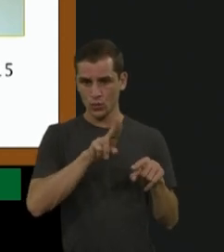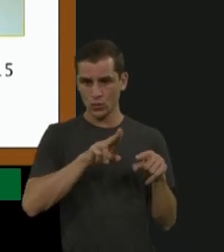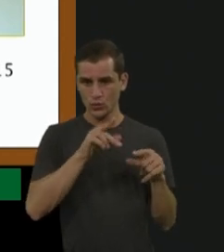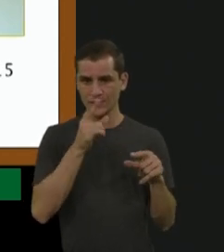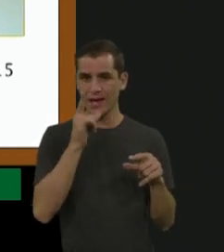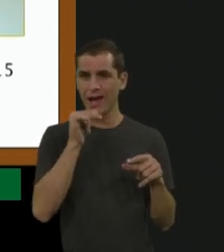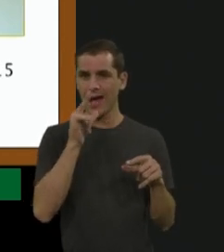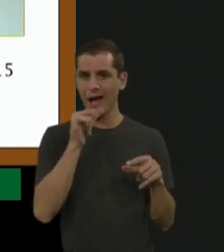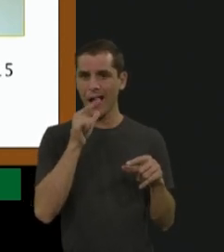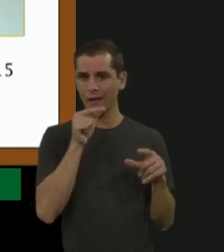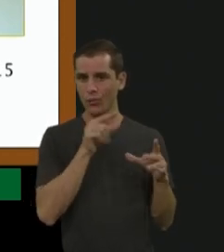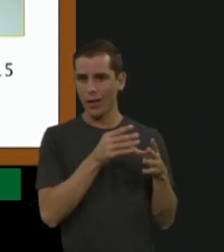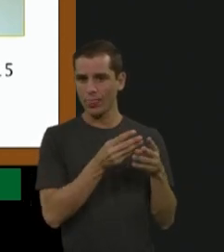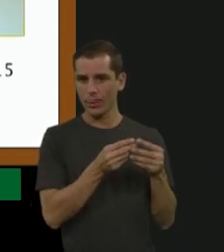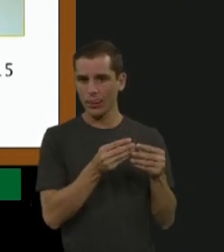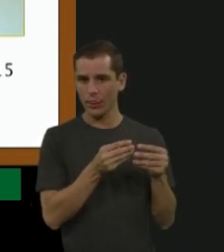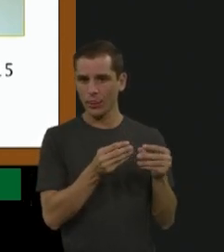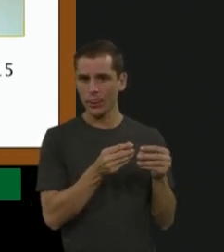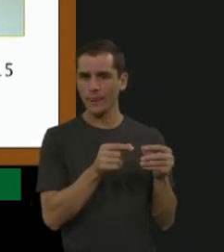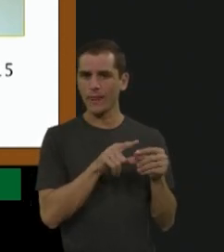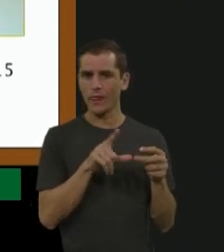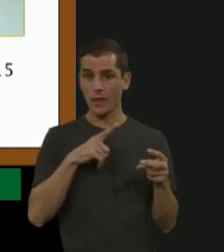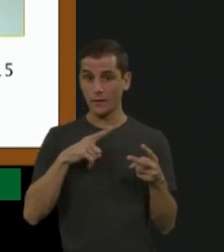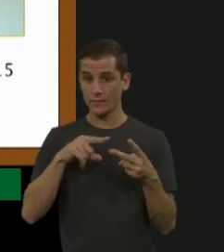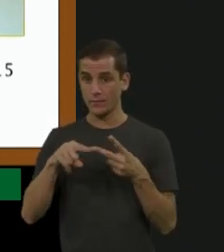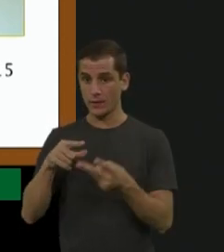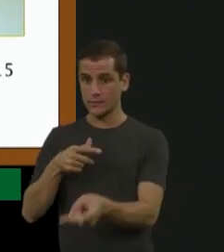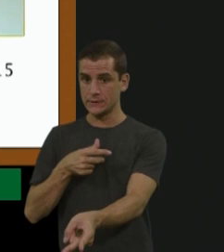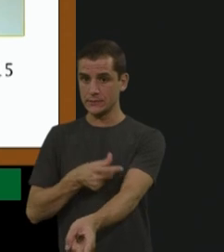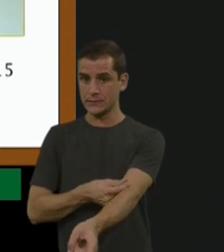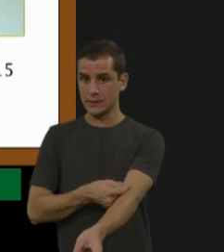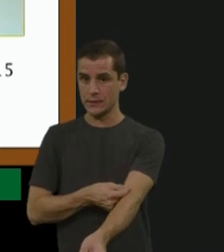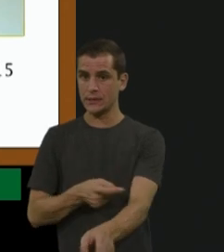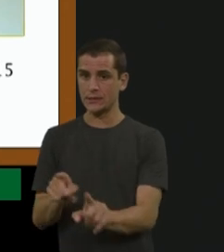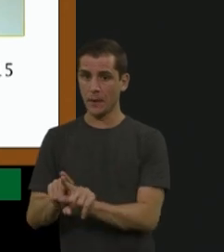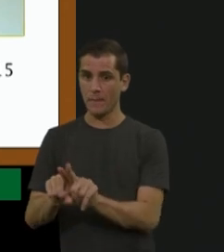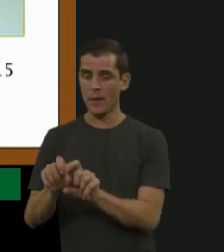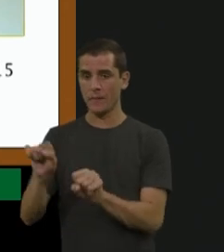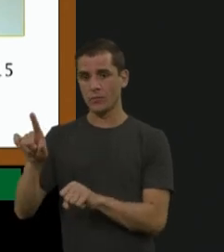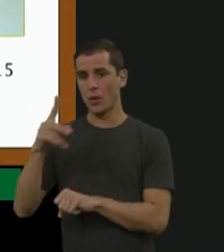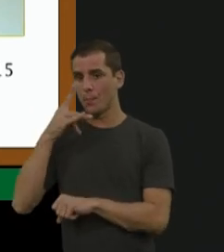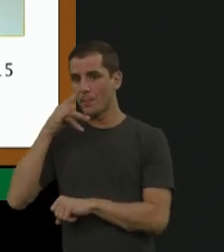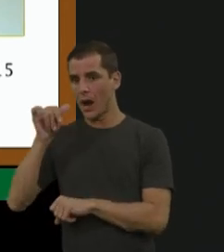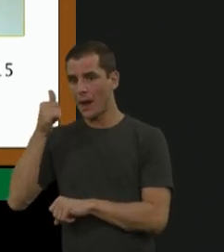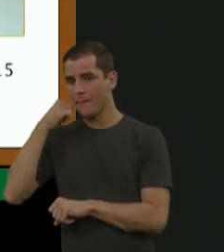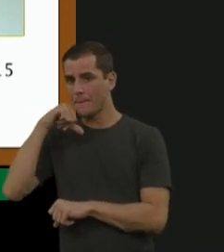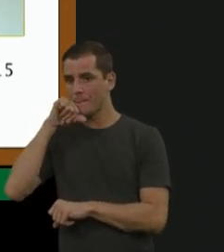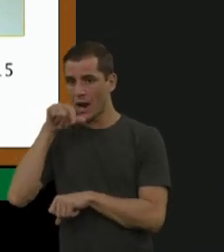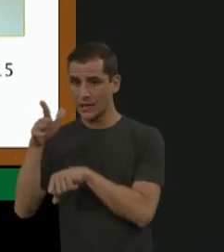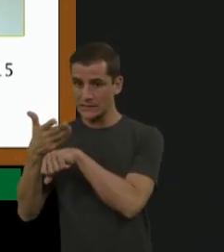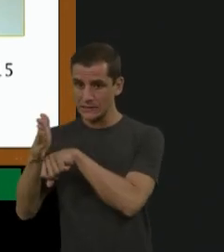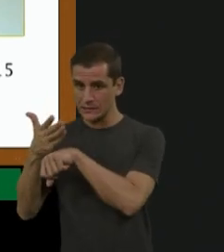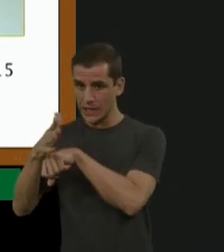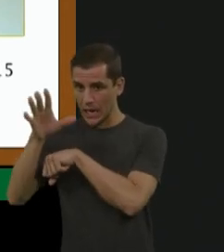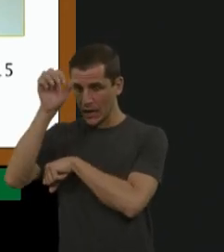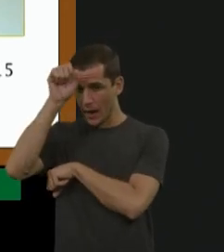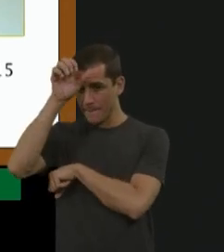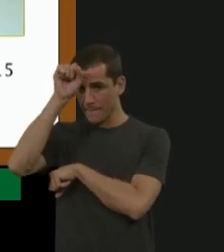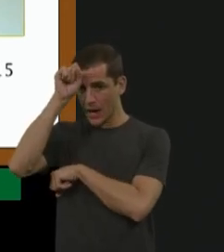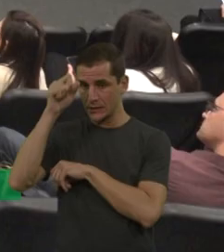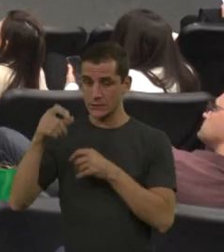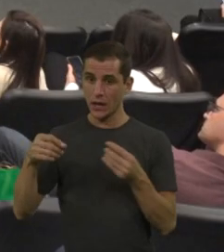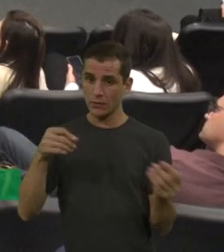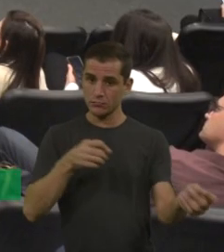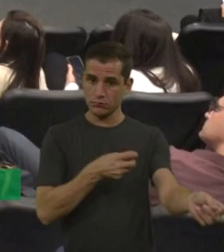pacientes bem treinados, os pais, no caso, e depois o paciente, o adolescente, adulto, jovem, que também